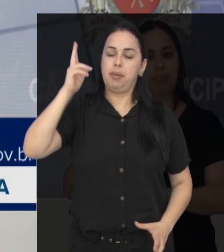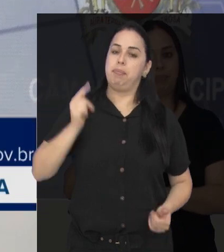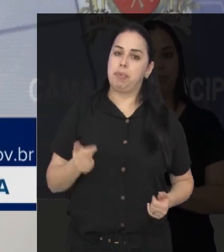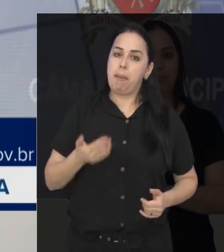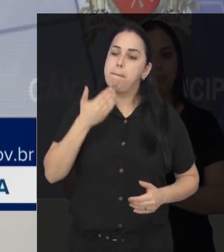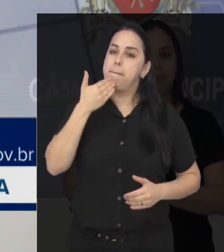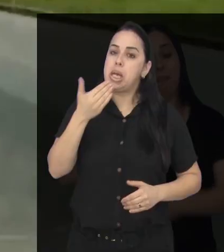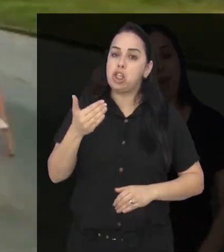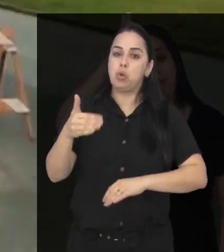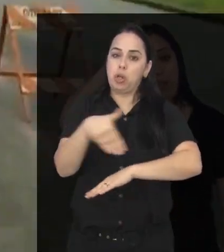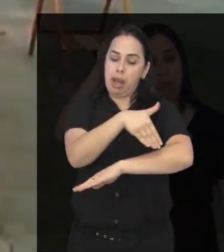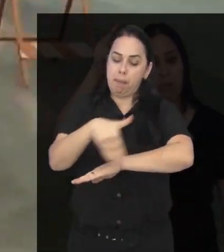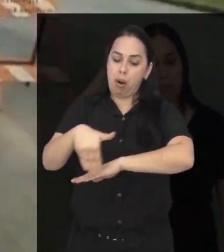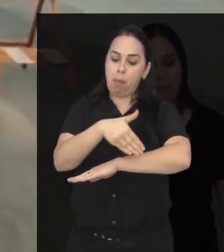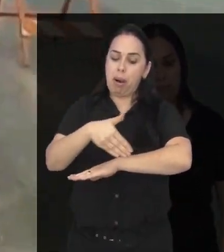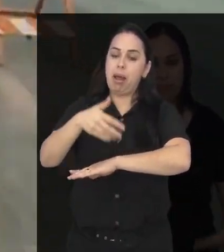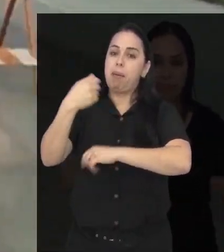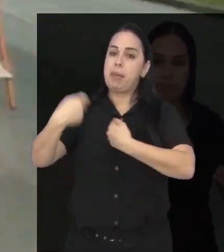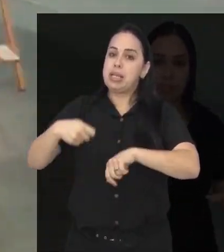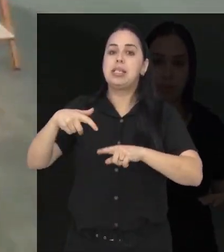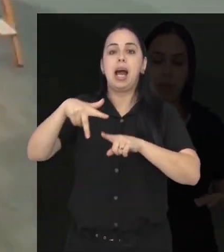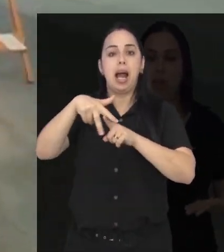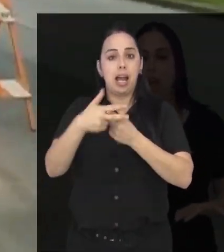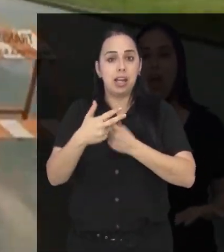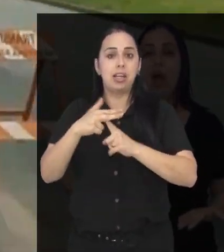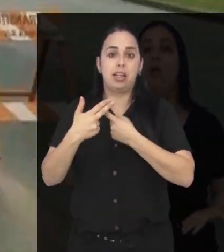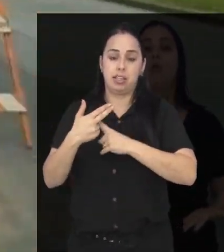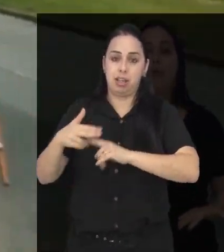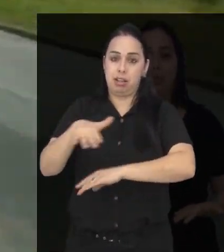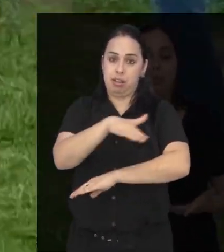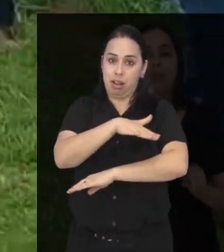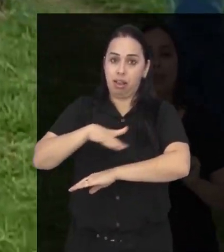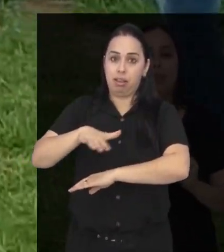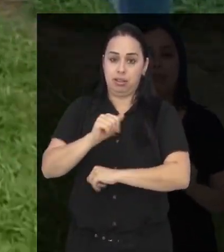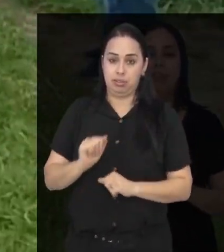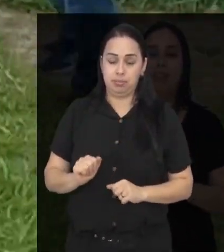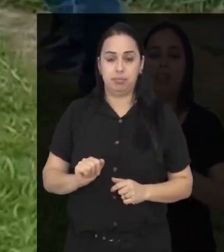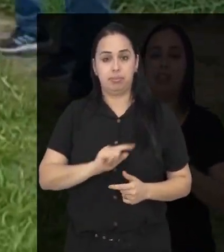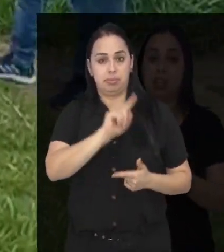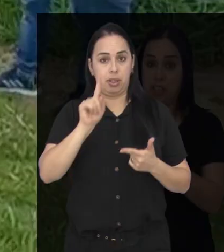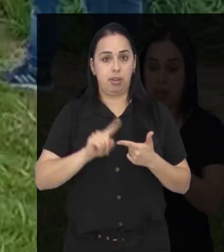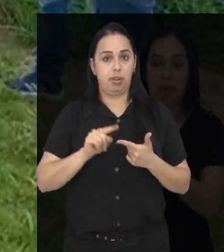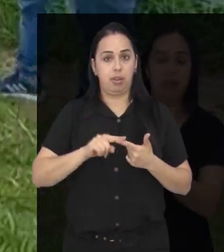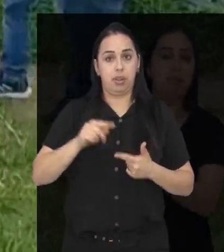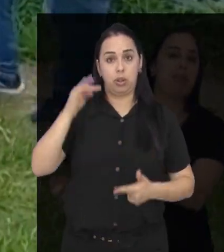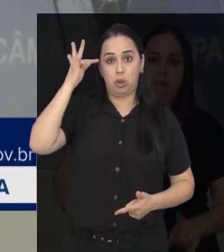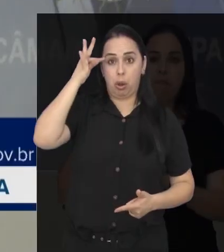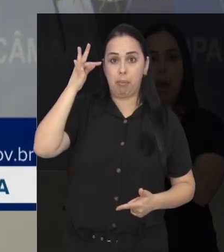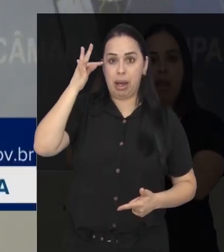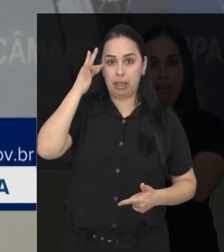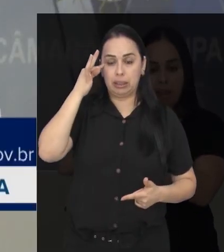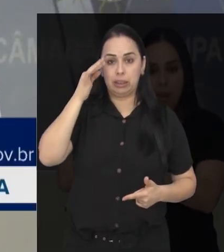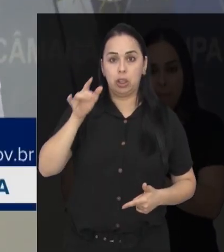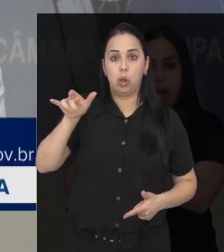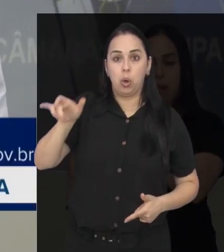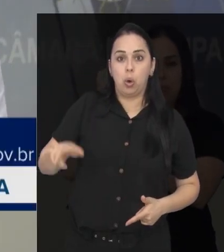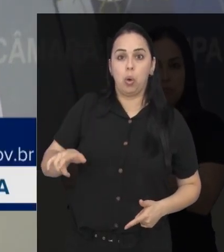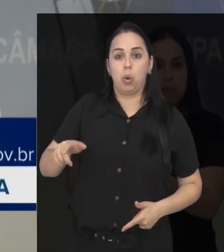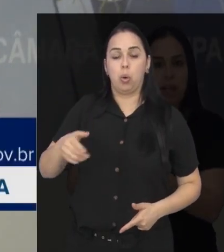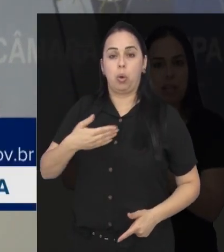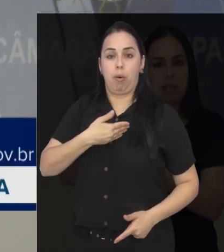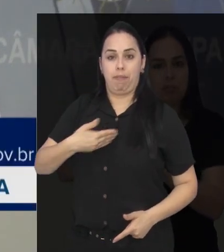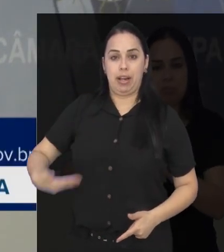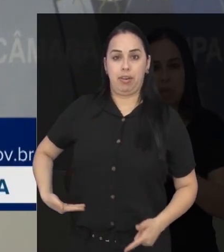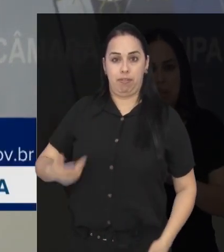o vereador Roberto Chagas, cobrou ações para resolver problemas de infraestrutura no bairro Jardim Minas Gerais. Já o vereador Tomás